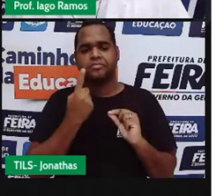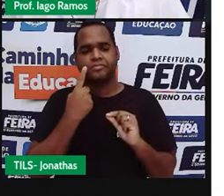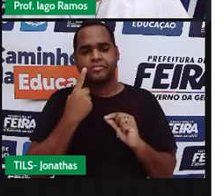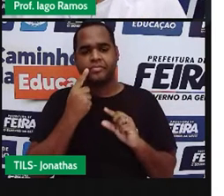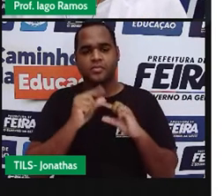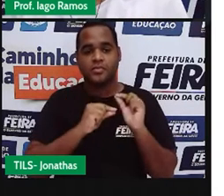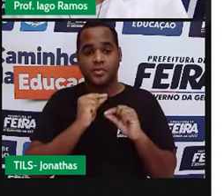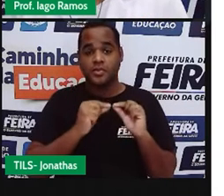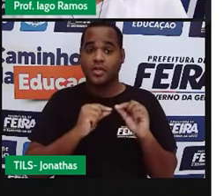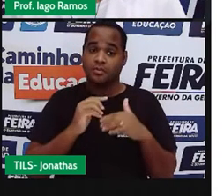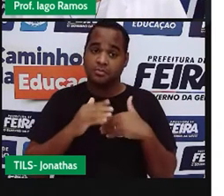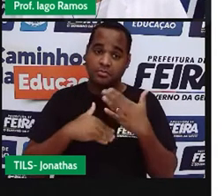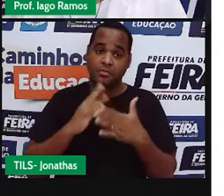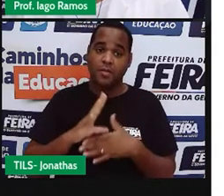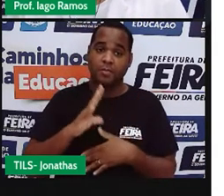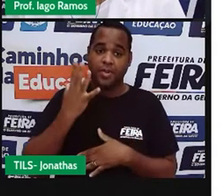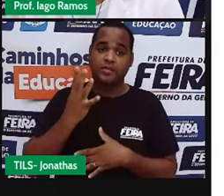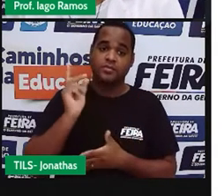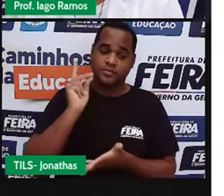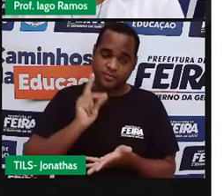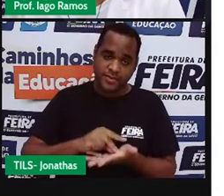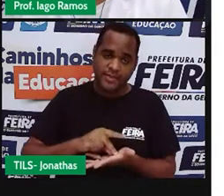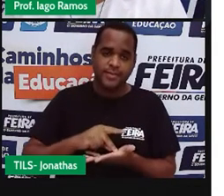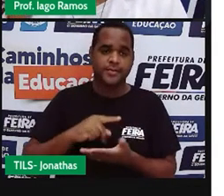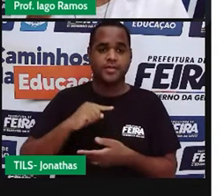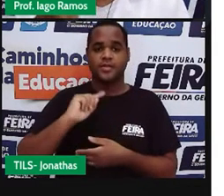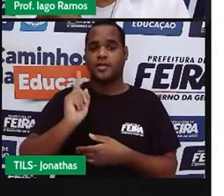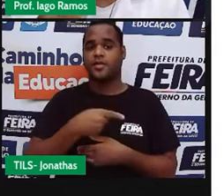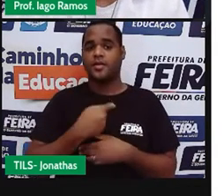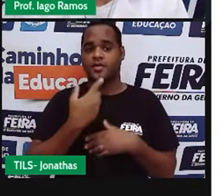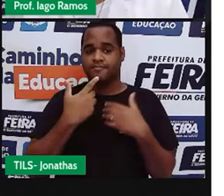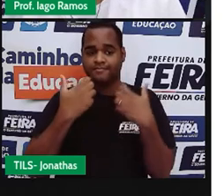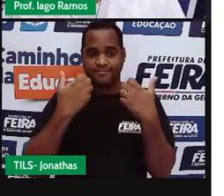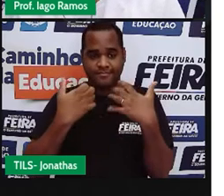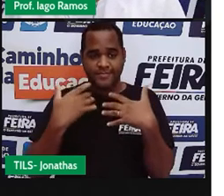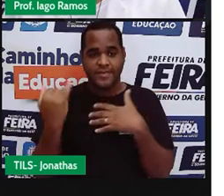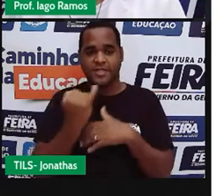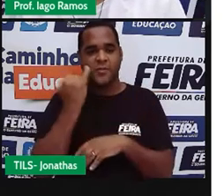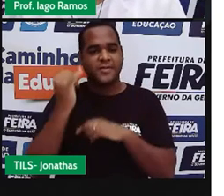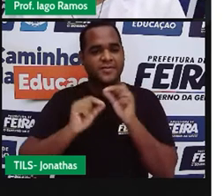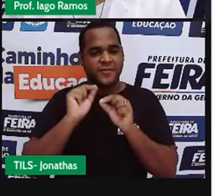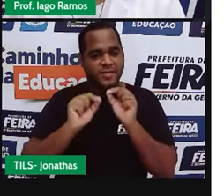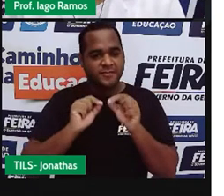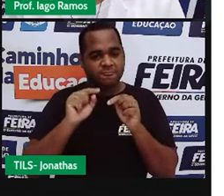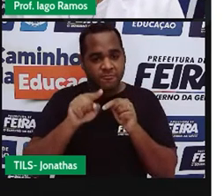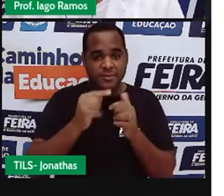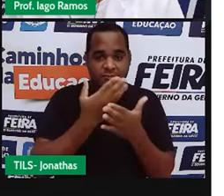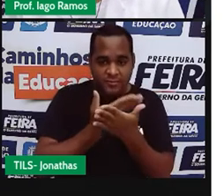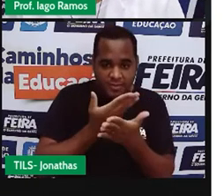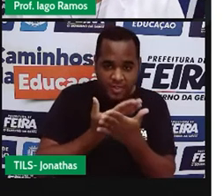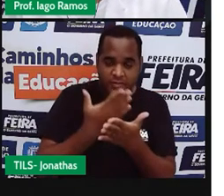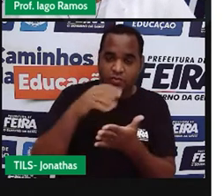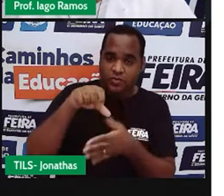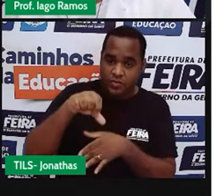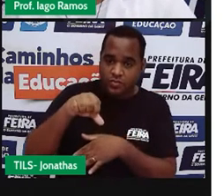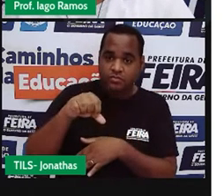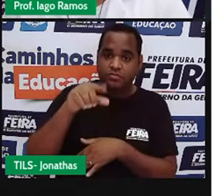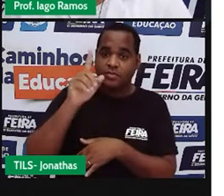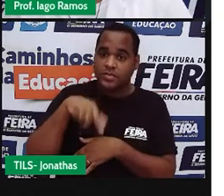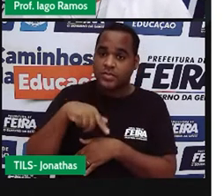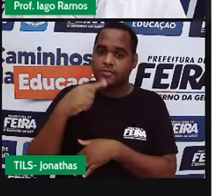do nosso mundo real. Por isso que é muito importante você, estudante do nono ano, né?